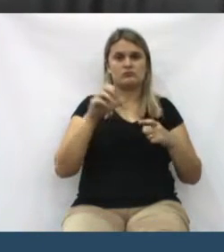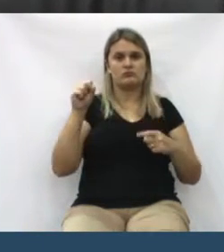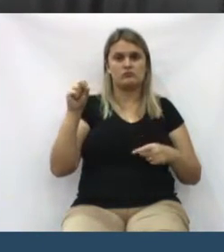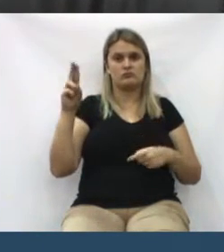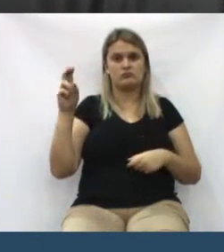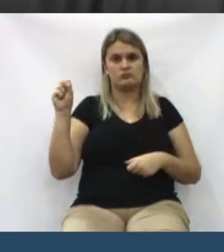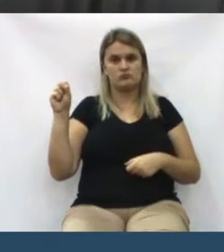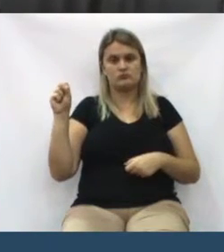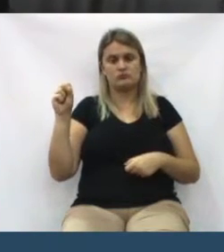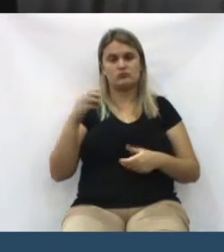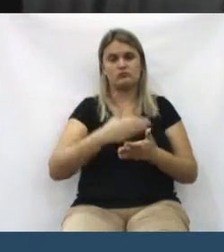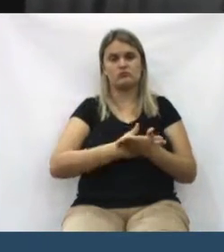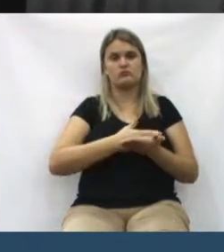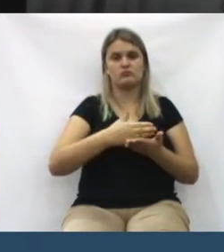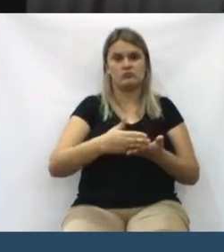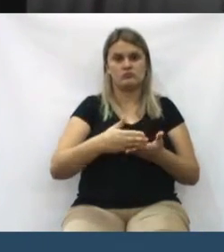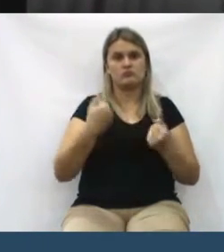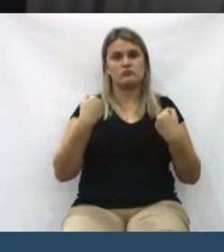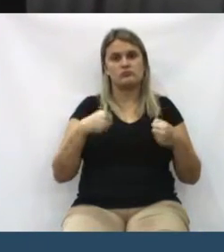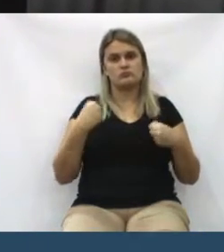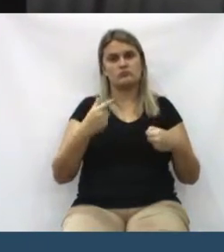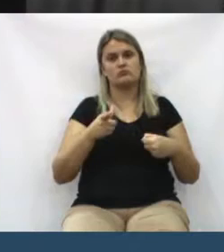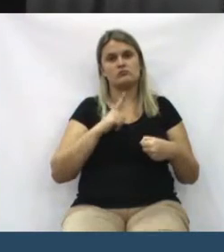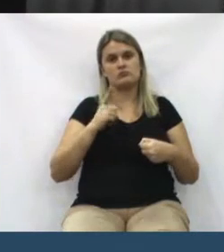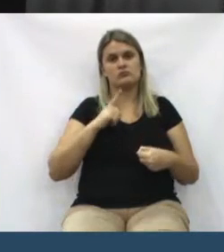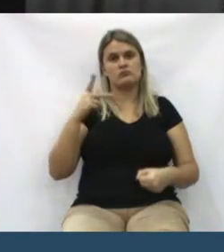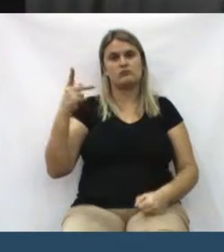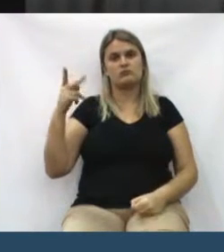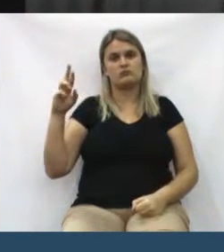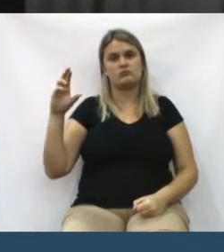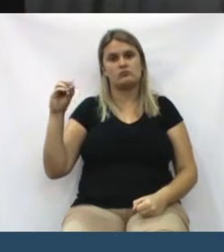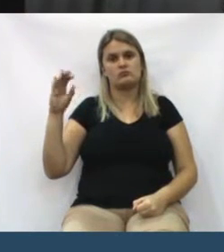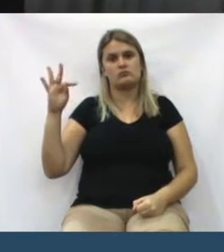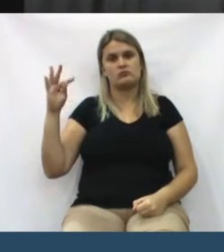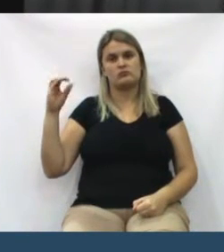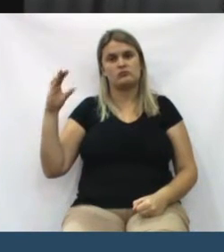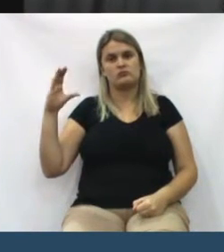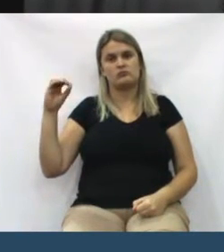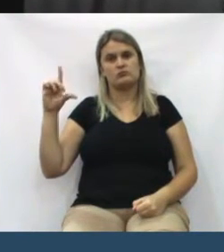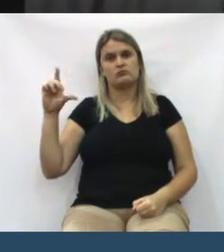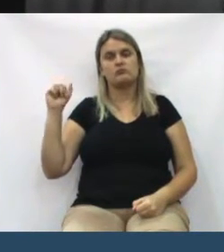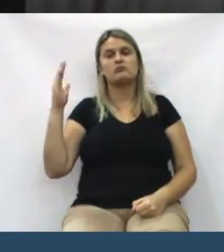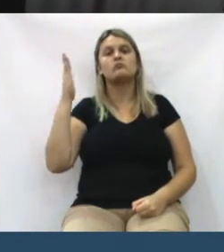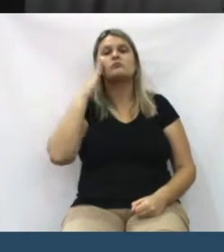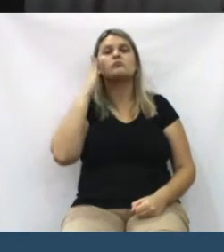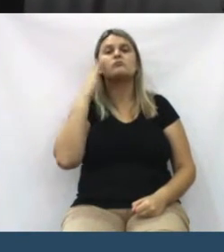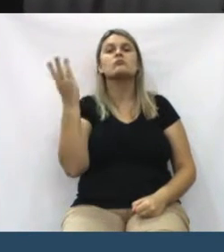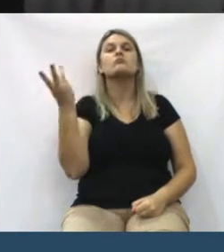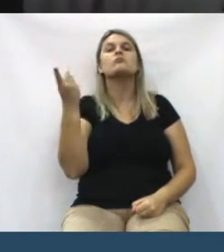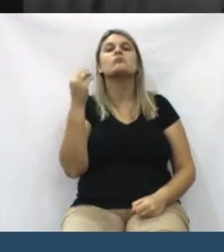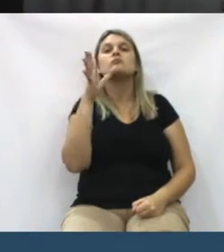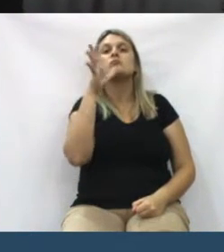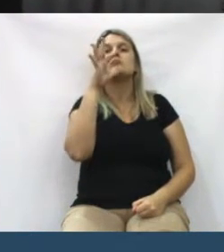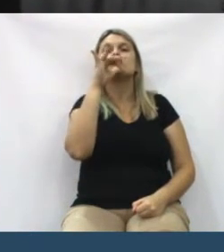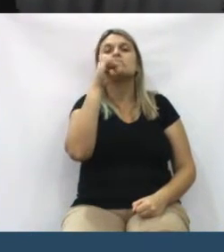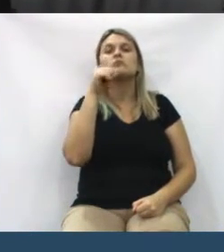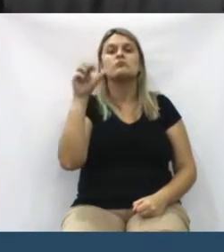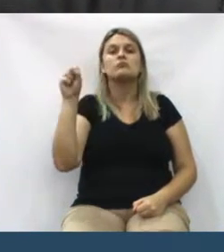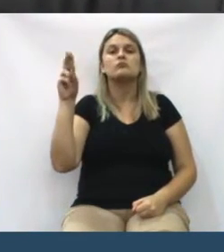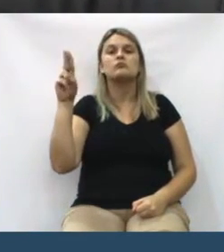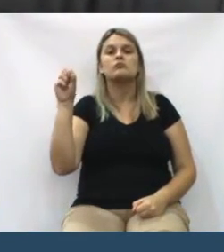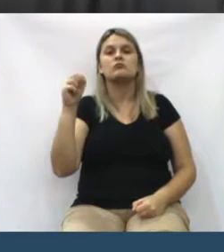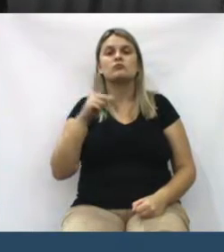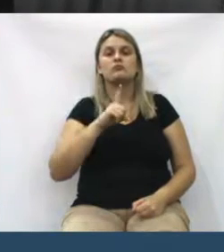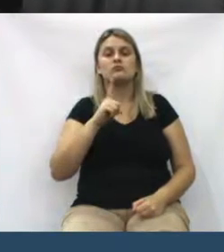Lá no início, você tem que ter um protocolo, tem primeiro atendimento para saber, a demora, para o SUS ter um controle do que está acontecendo.